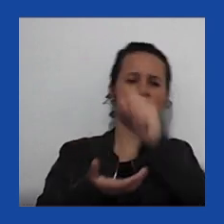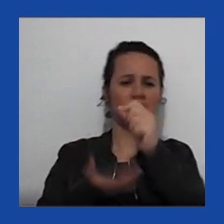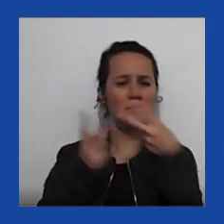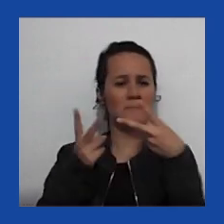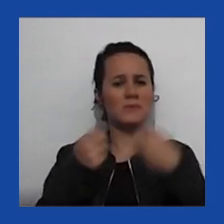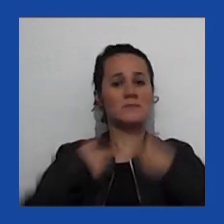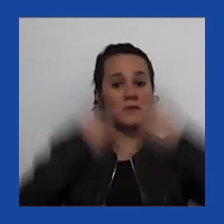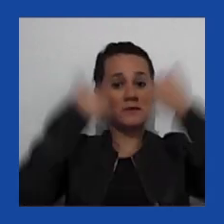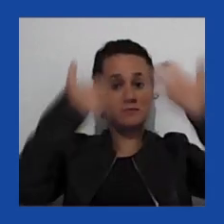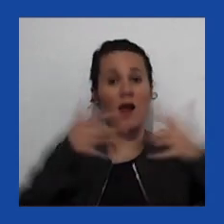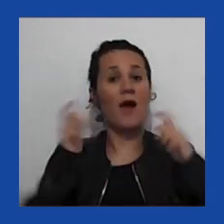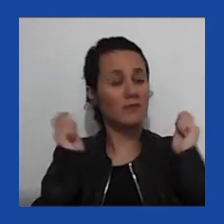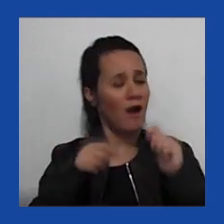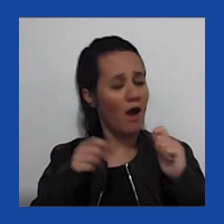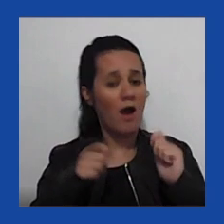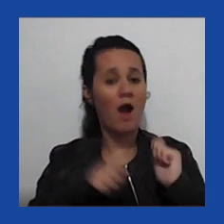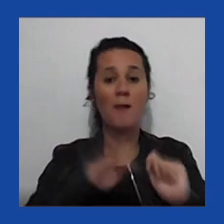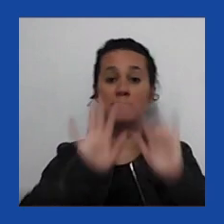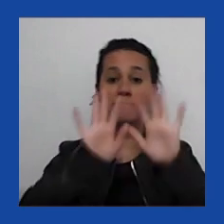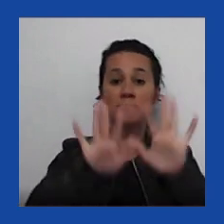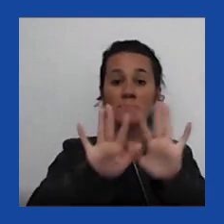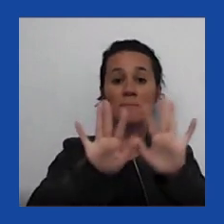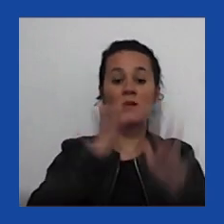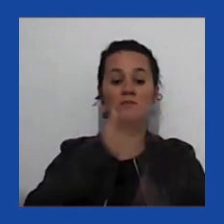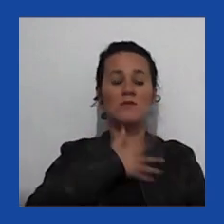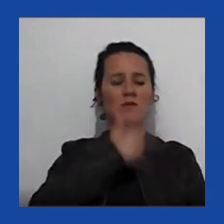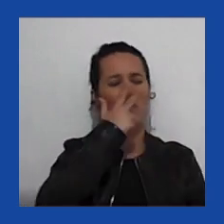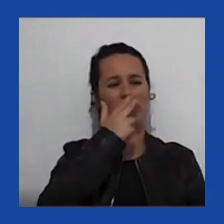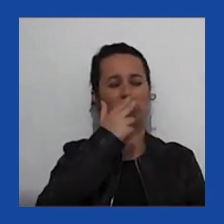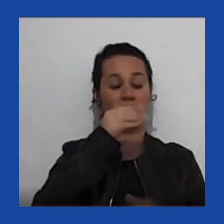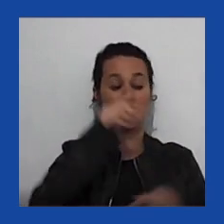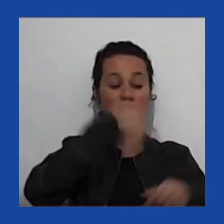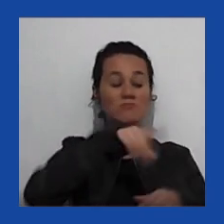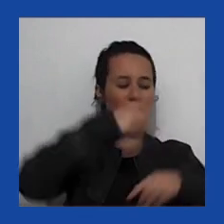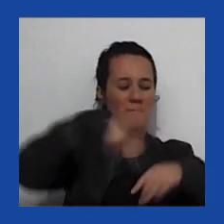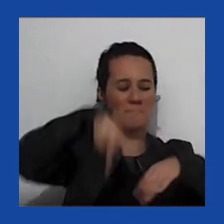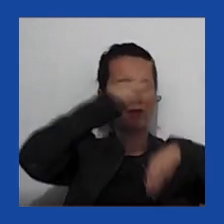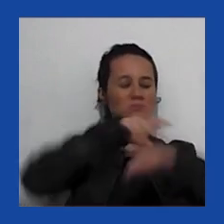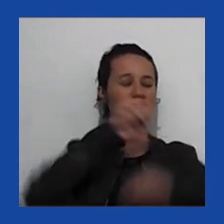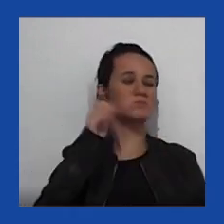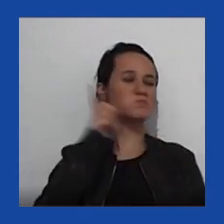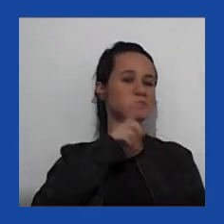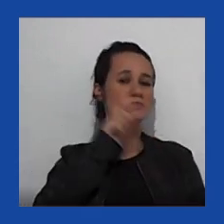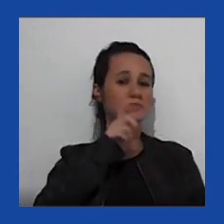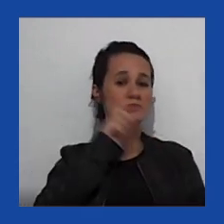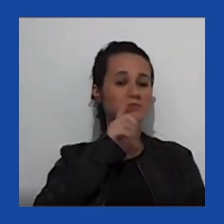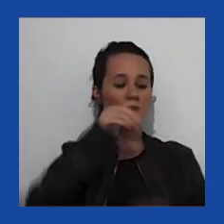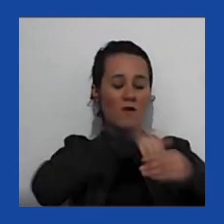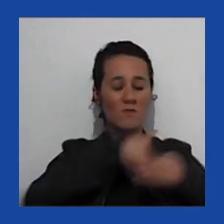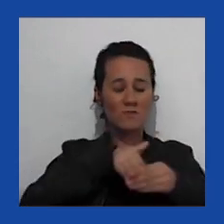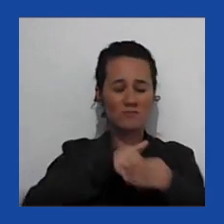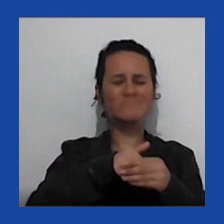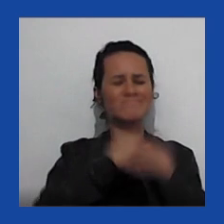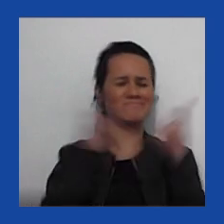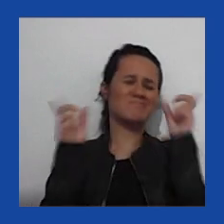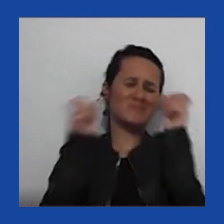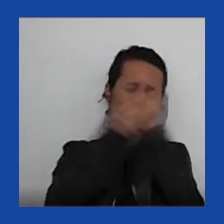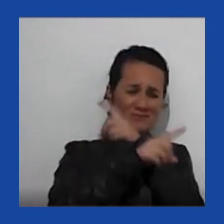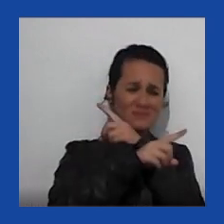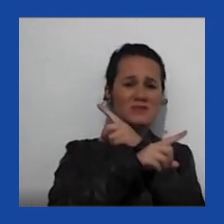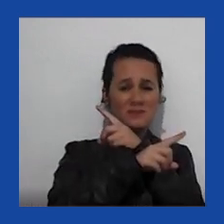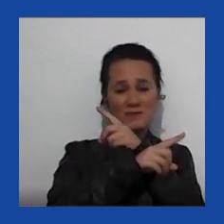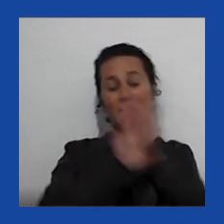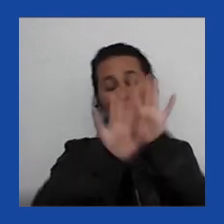mais sobre isso. Eu acho que a eleição nos Estados Unidos é muito complicada e pode ter um resultado